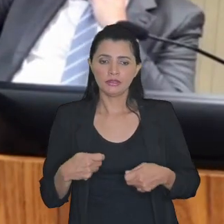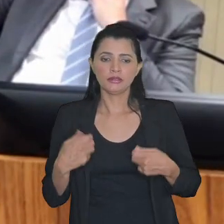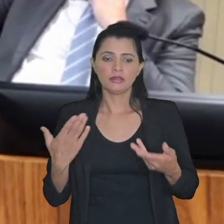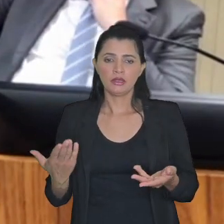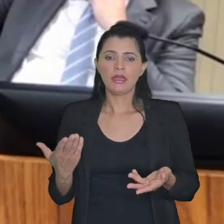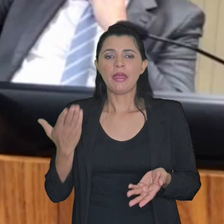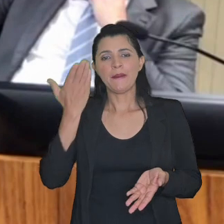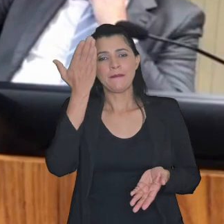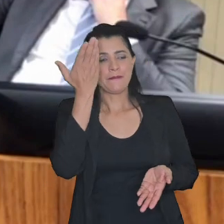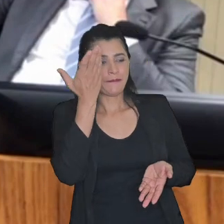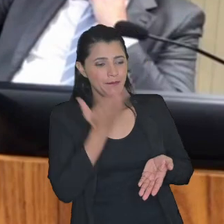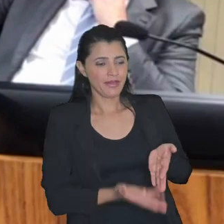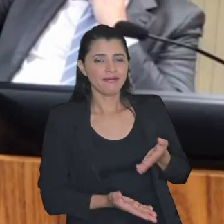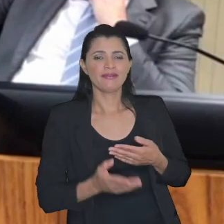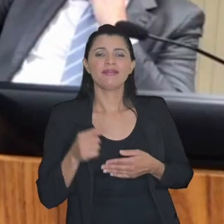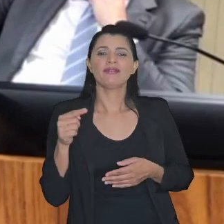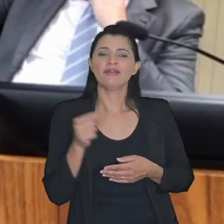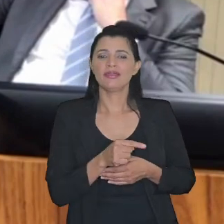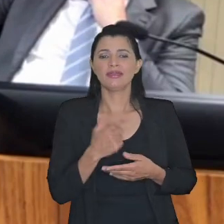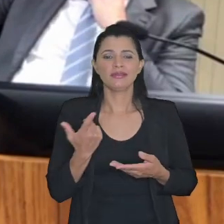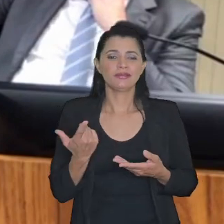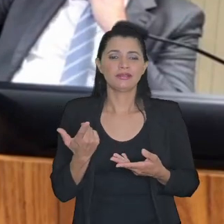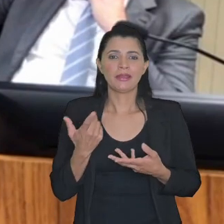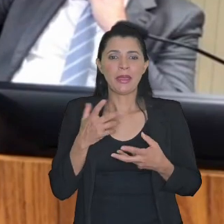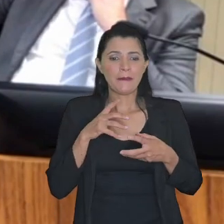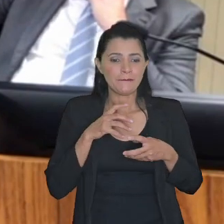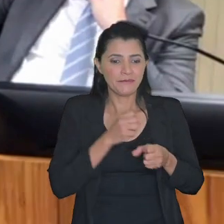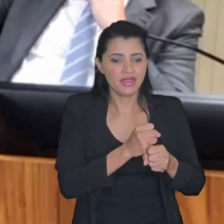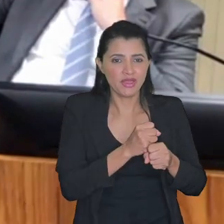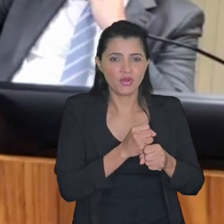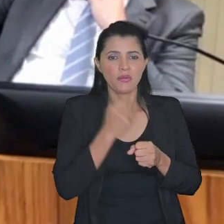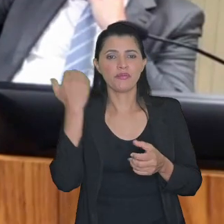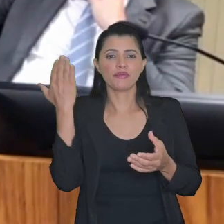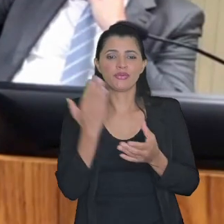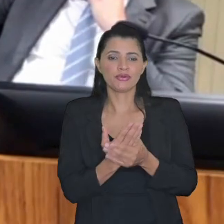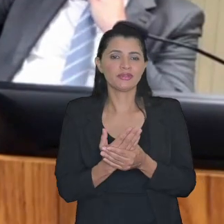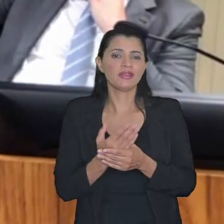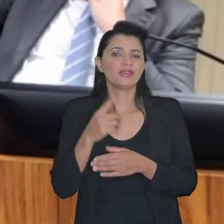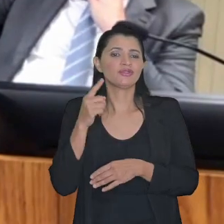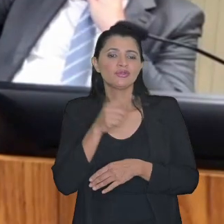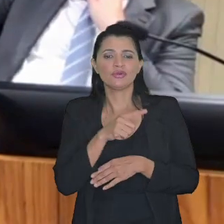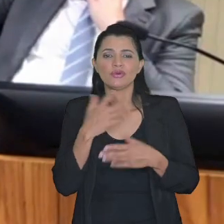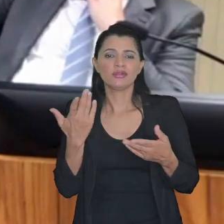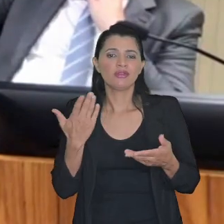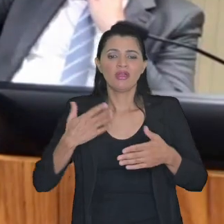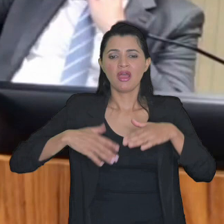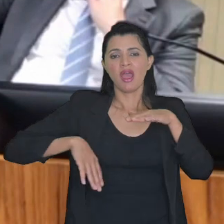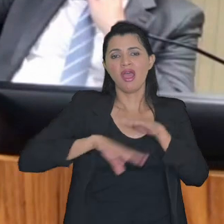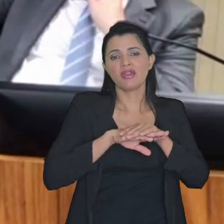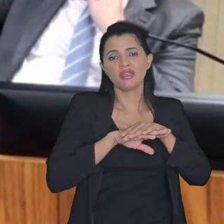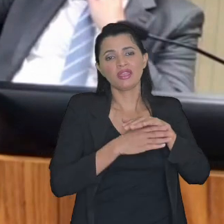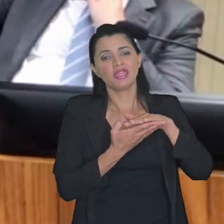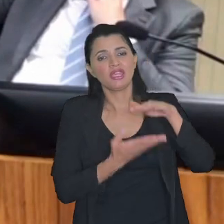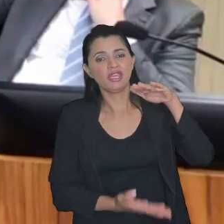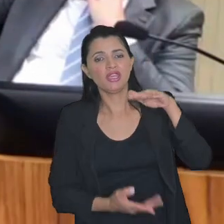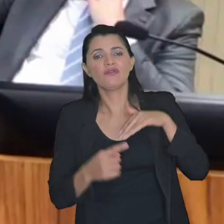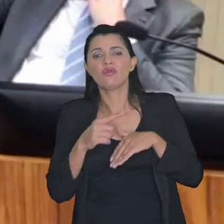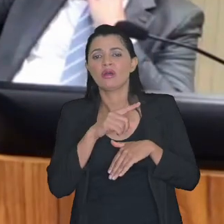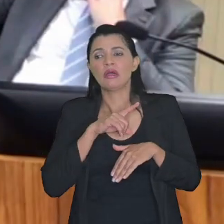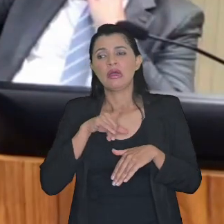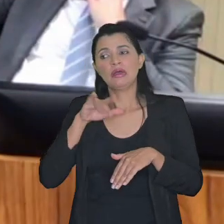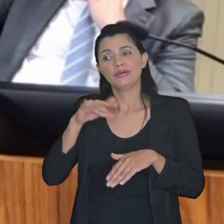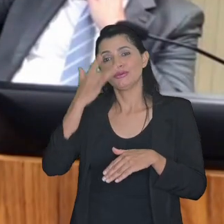perder esse apego ao processo que está no arquivo sobrestado